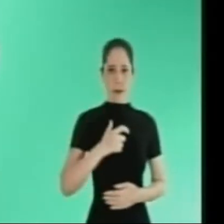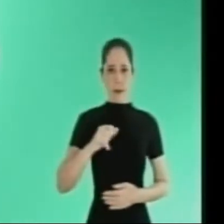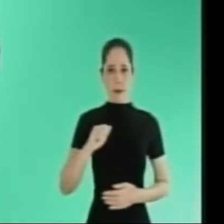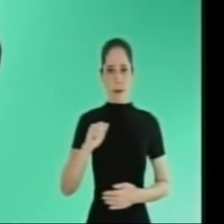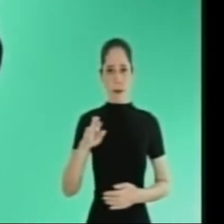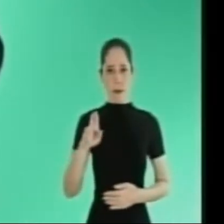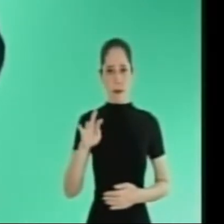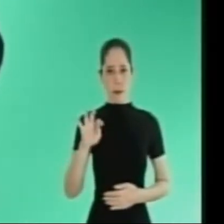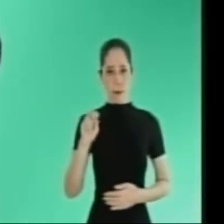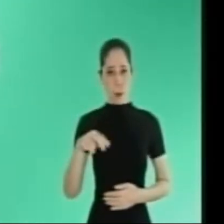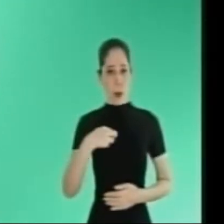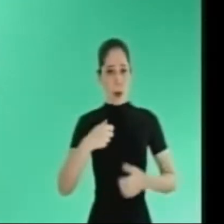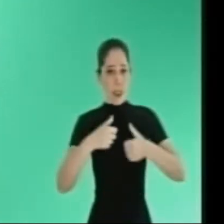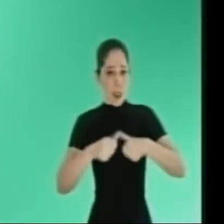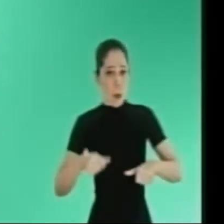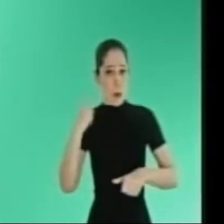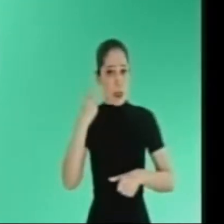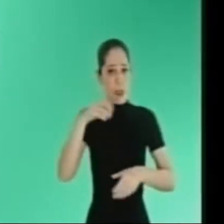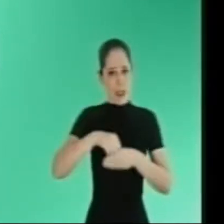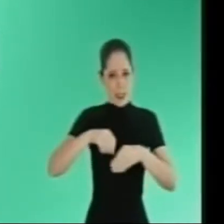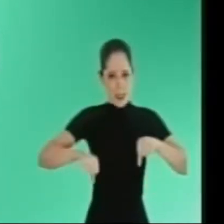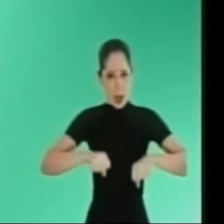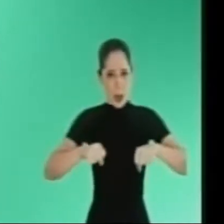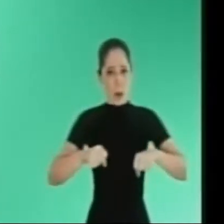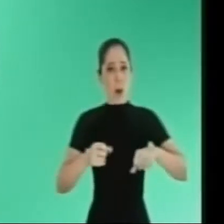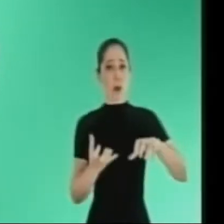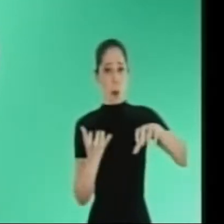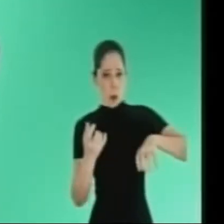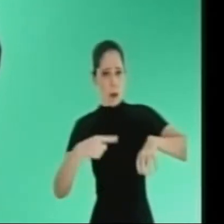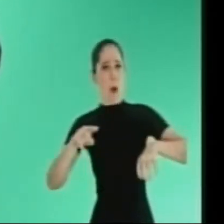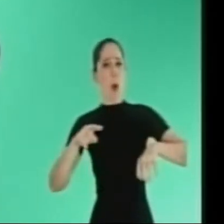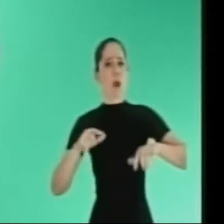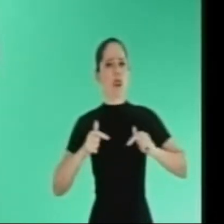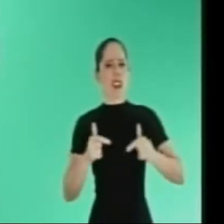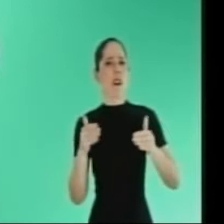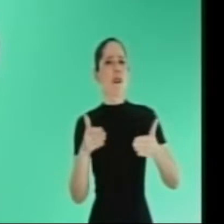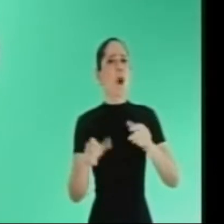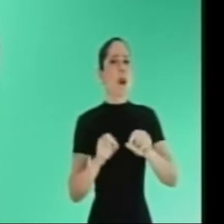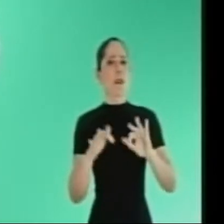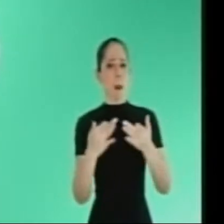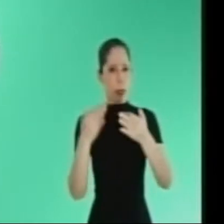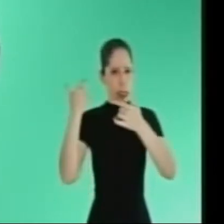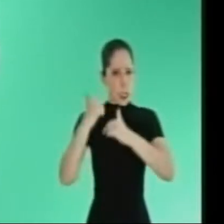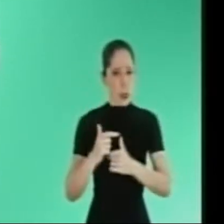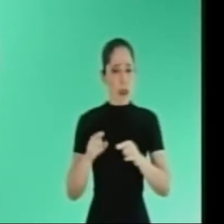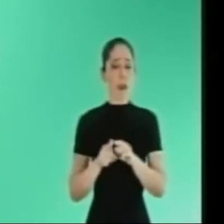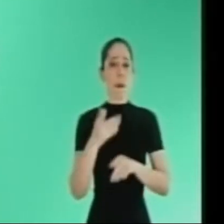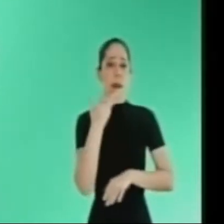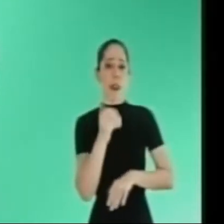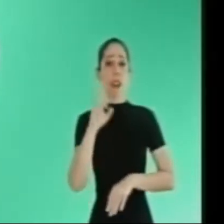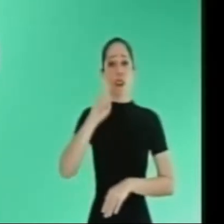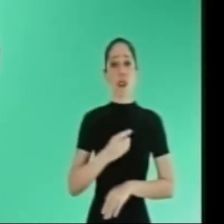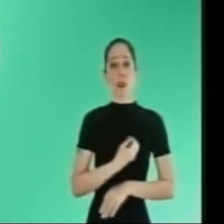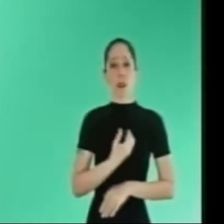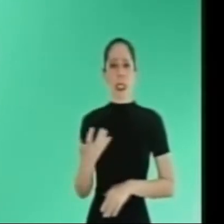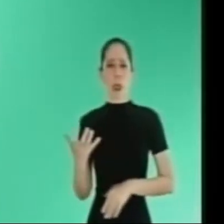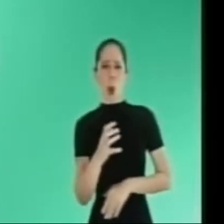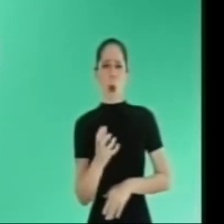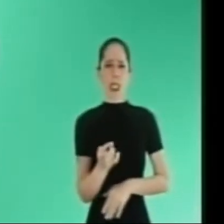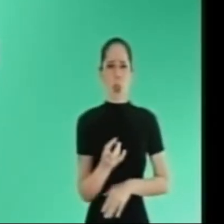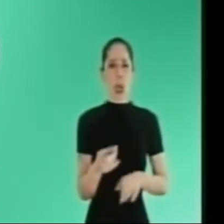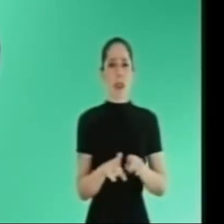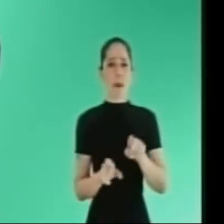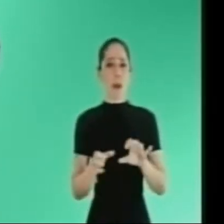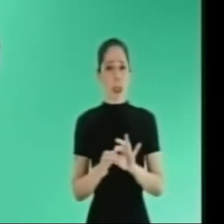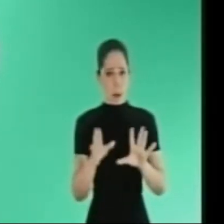Sou Ayrton Souza, estou vereador em Canoas. No Congresso, lutarei pela família tradicional, pelas crianças, pelo direito à vida, contra as